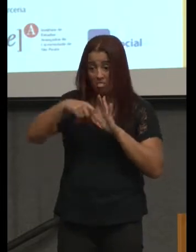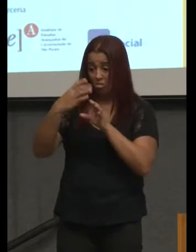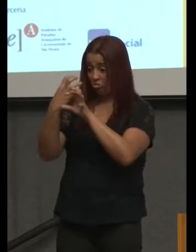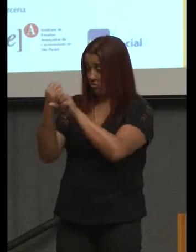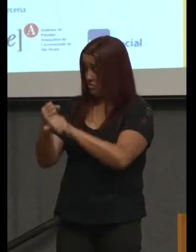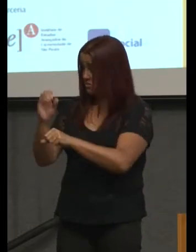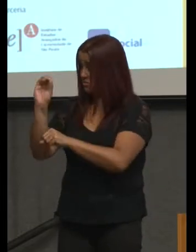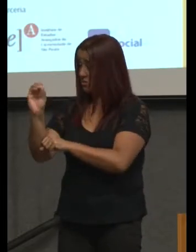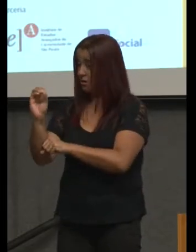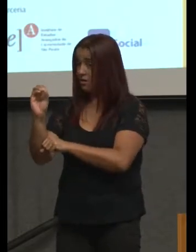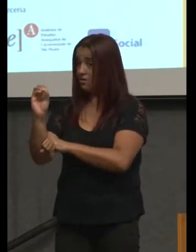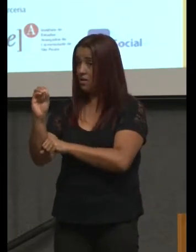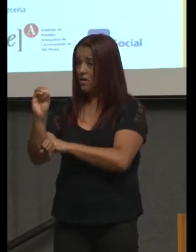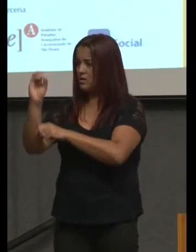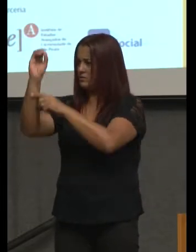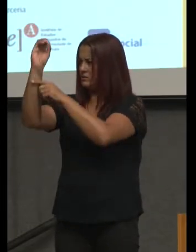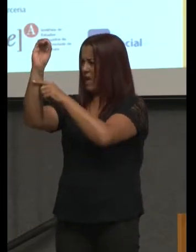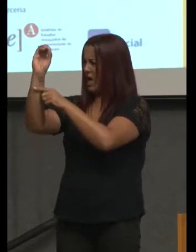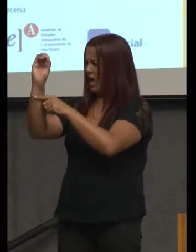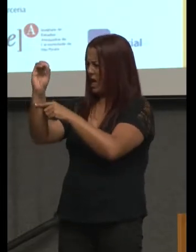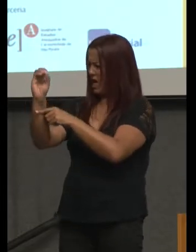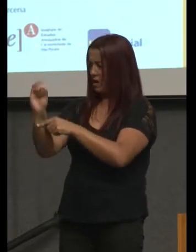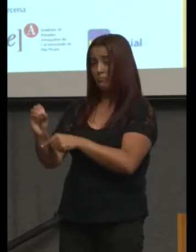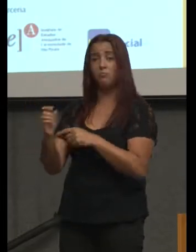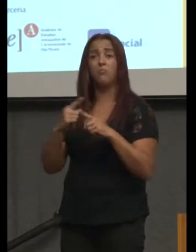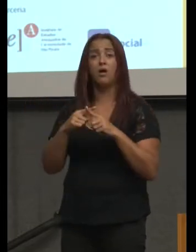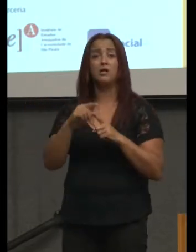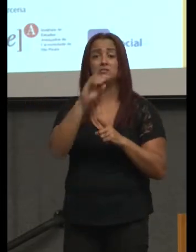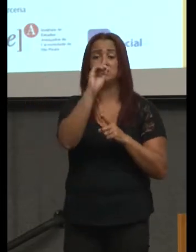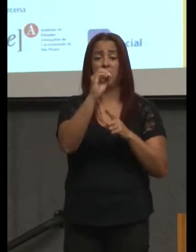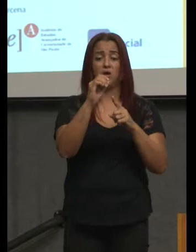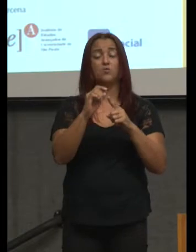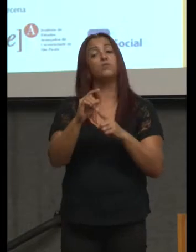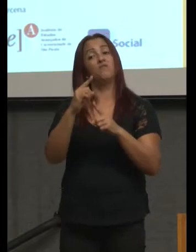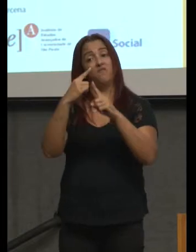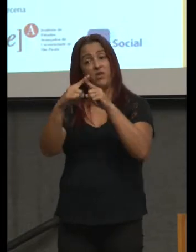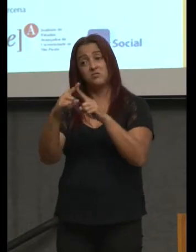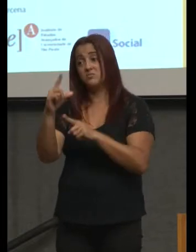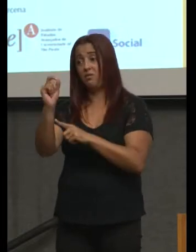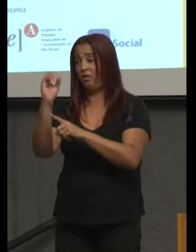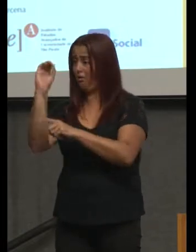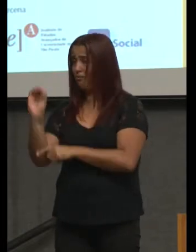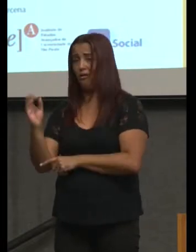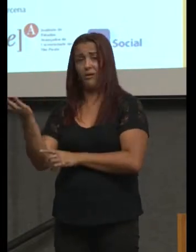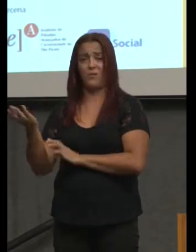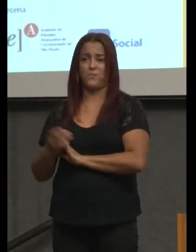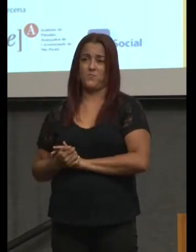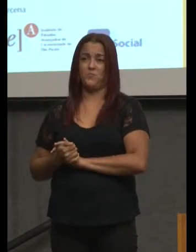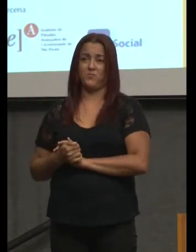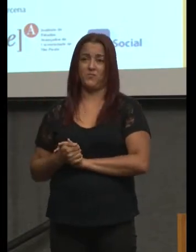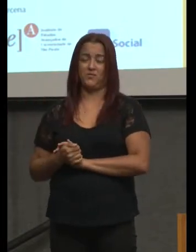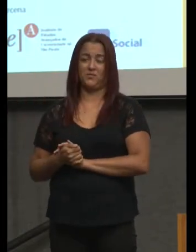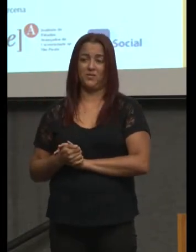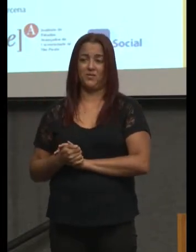vezes 10 vezes 10 é zero. E a média geométrica dá zero. Se eu tenho